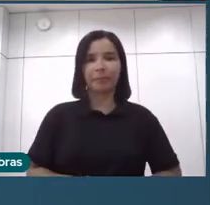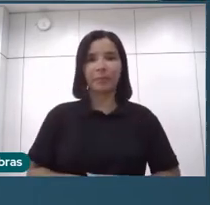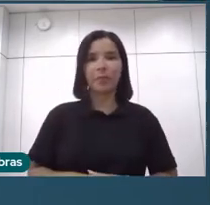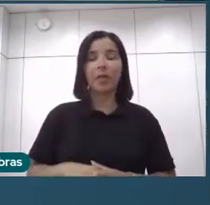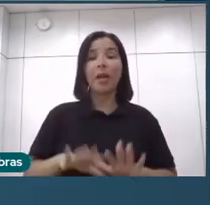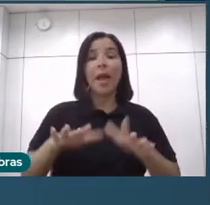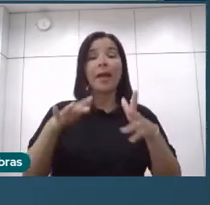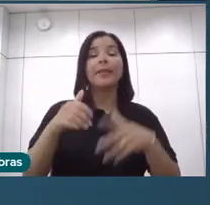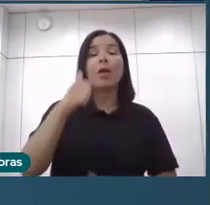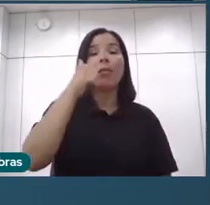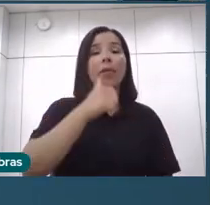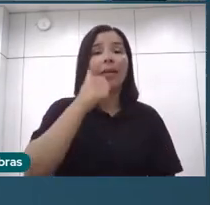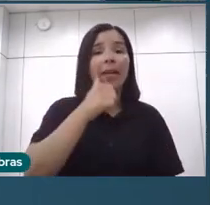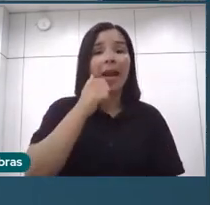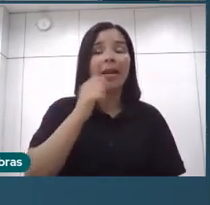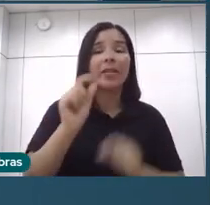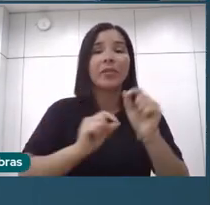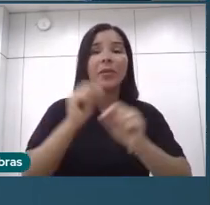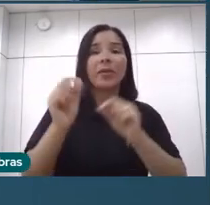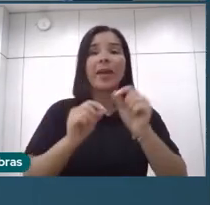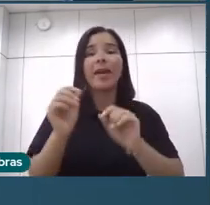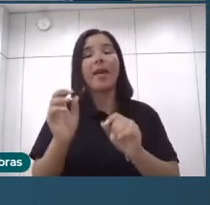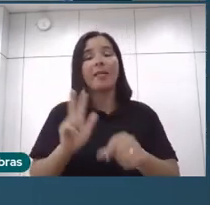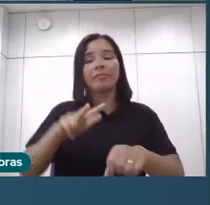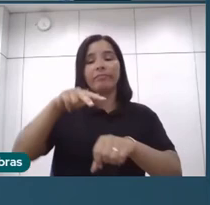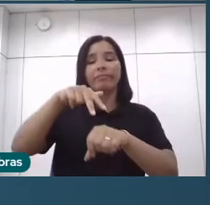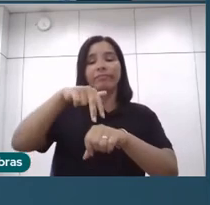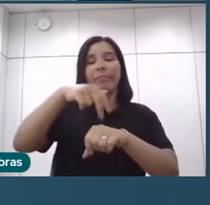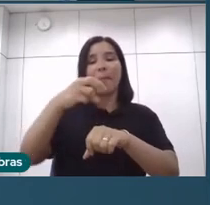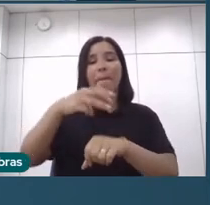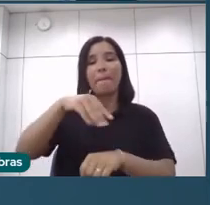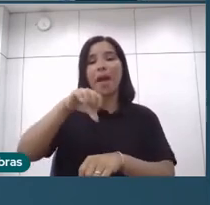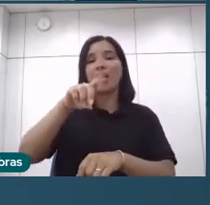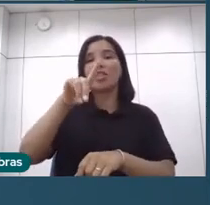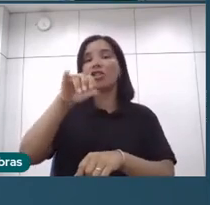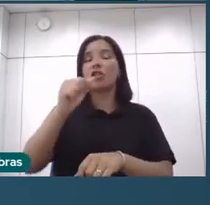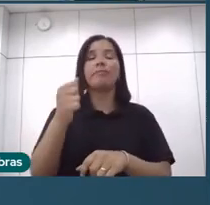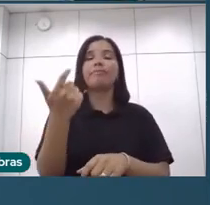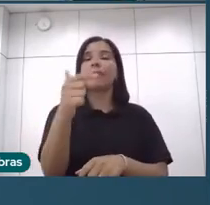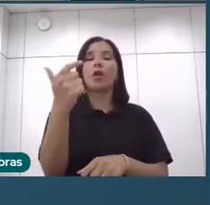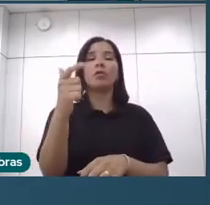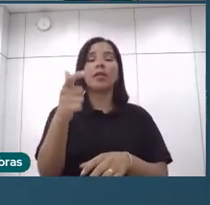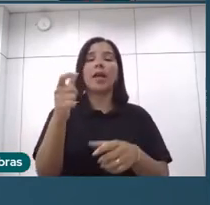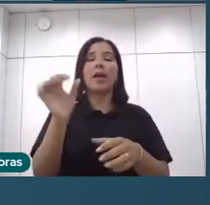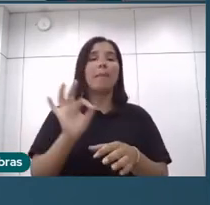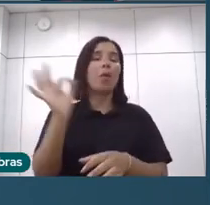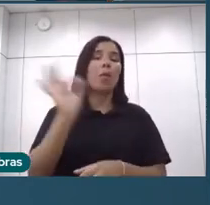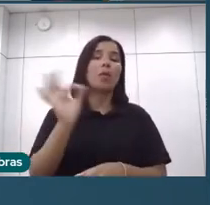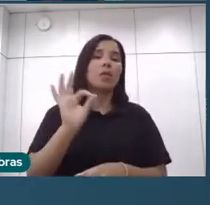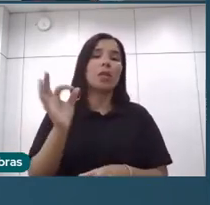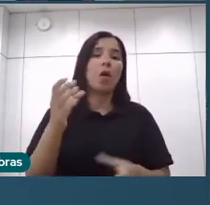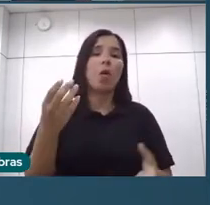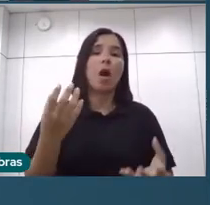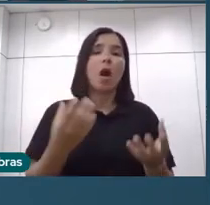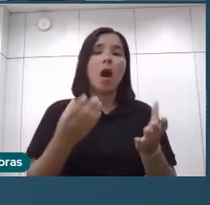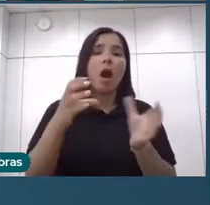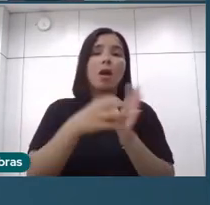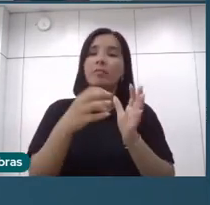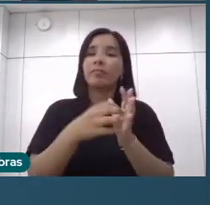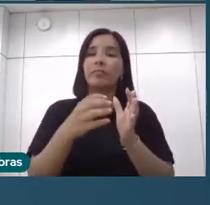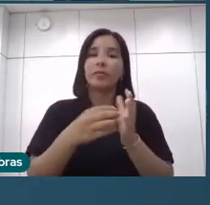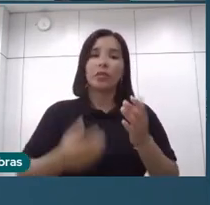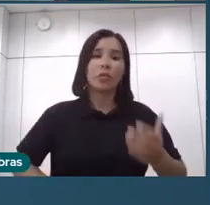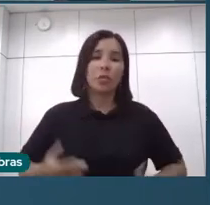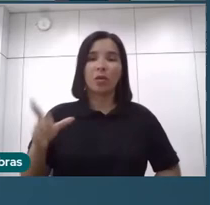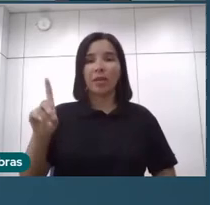ainda não são nem no média liderança, nem no alta, não é a mesma proporção da quantidade de servidoras na administração pública federal,